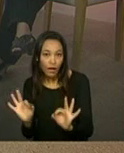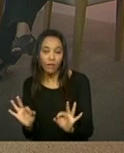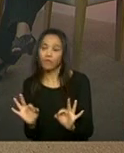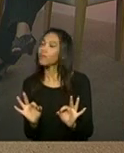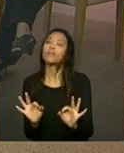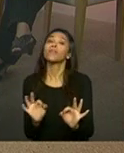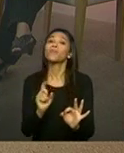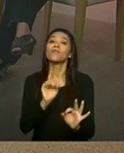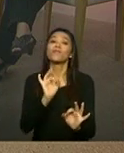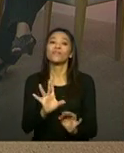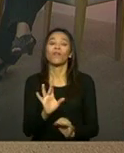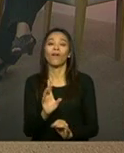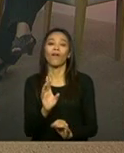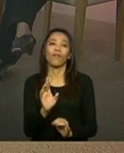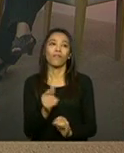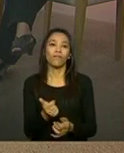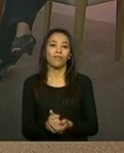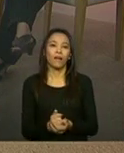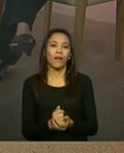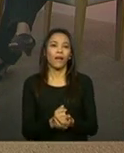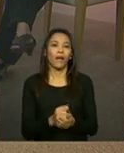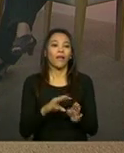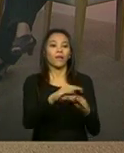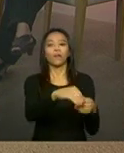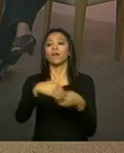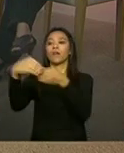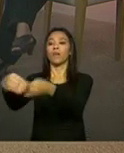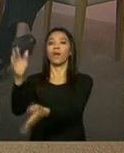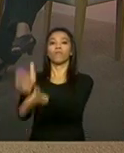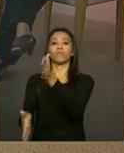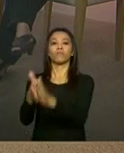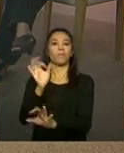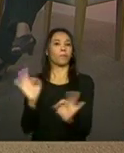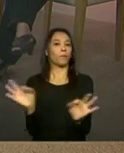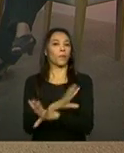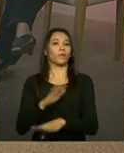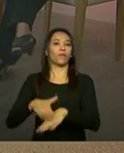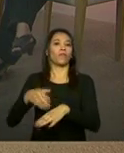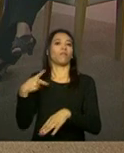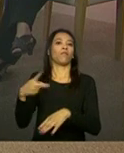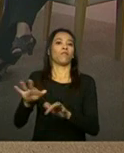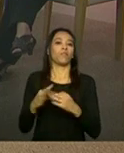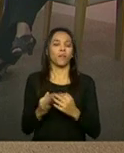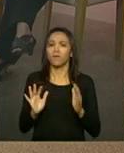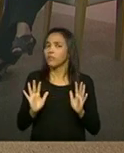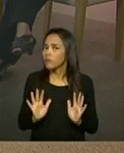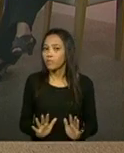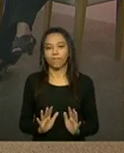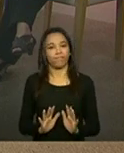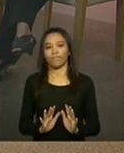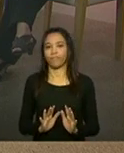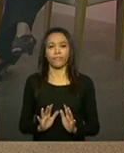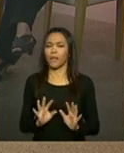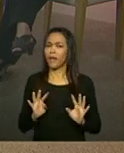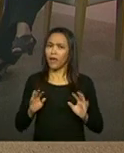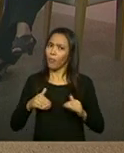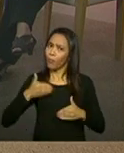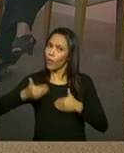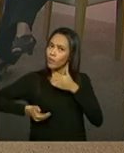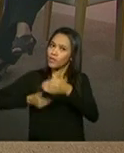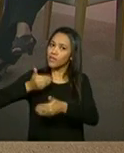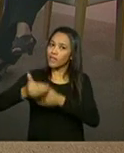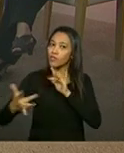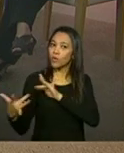só um mero encaminhar e a família fique por sua conta, não. Seria todo... Envolve todo um processo de